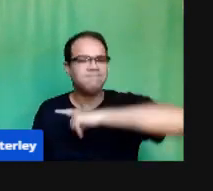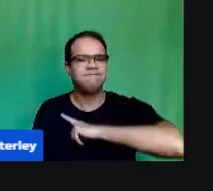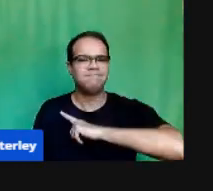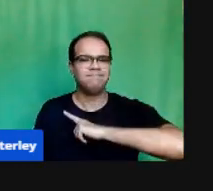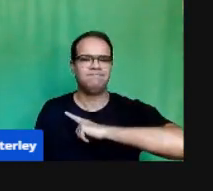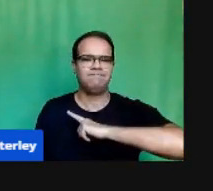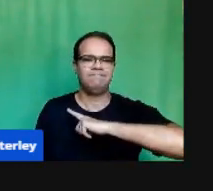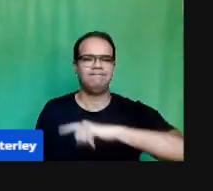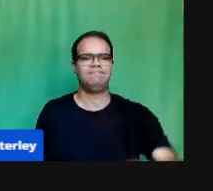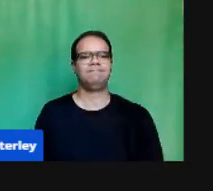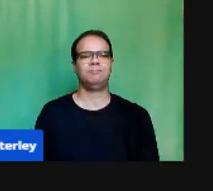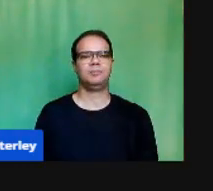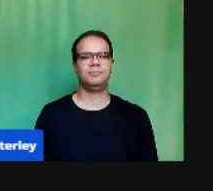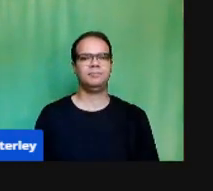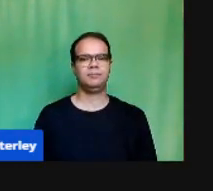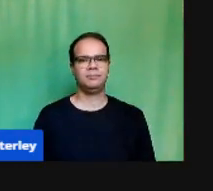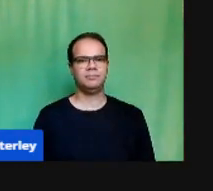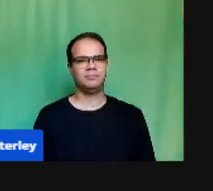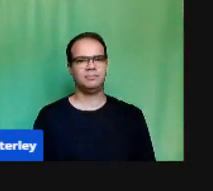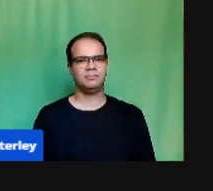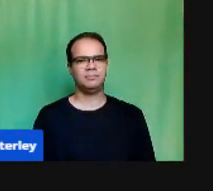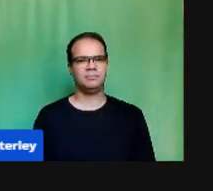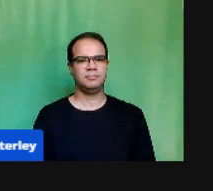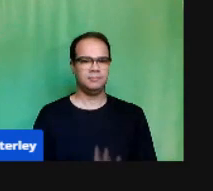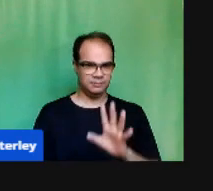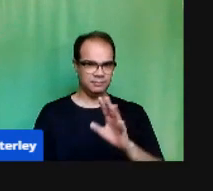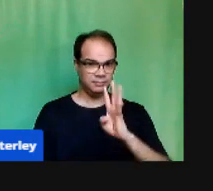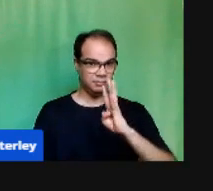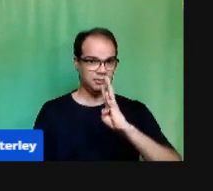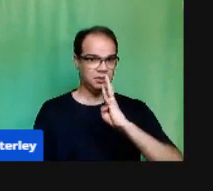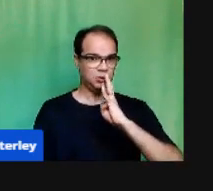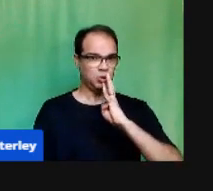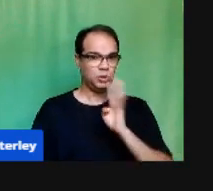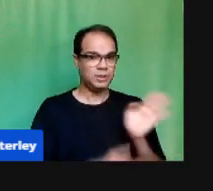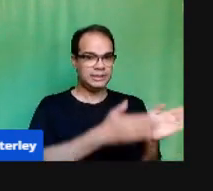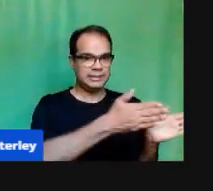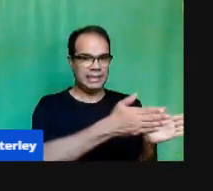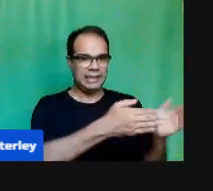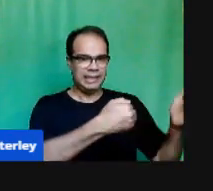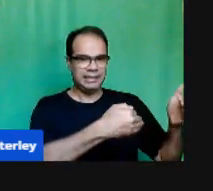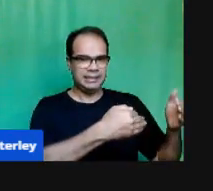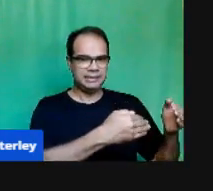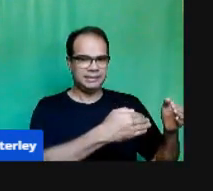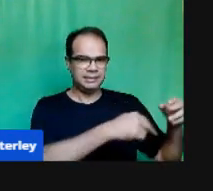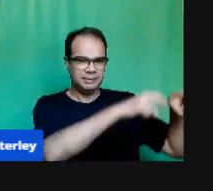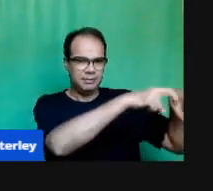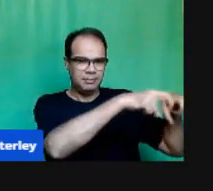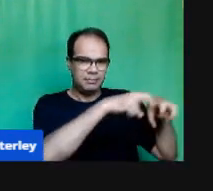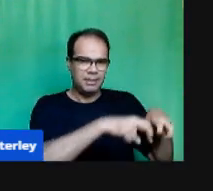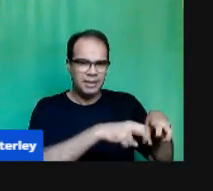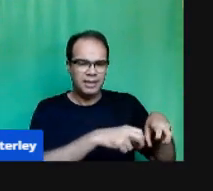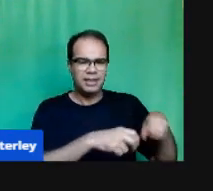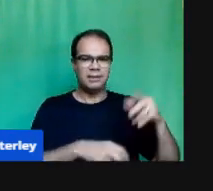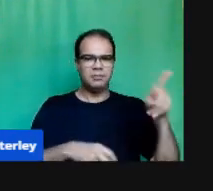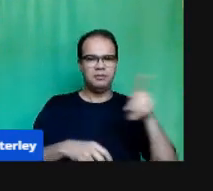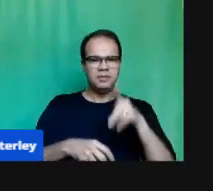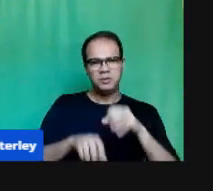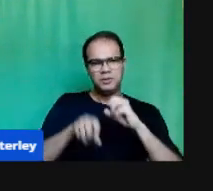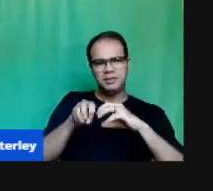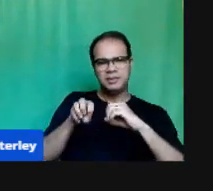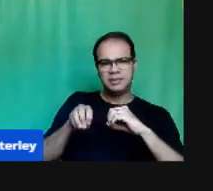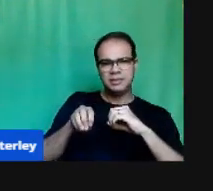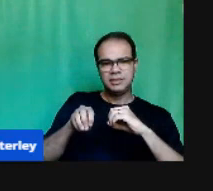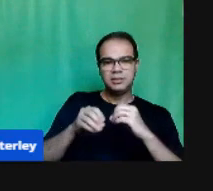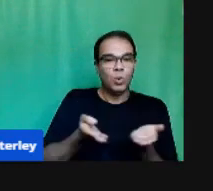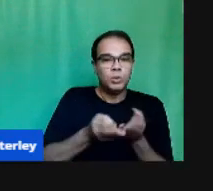O que conhecemos Por sala de aula Se alterou E estamos pensando E